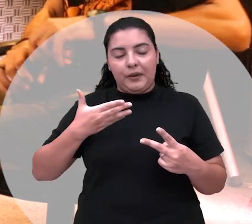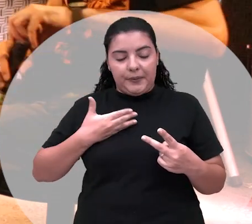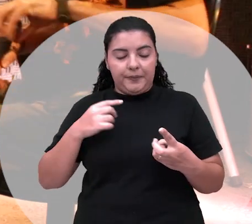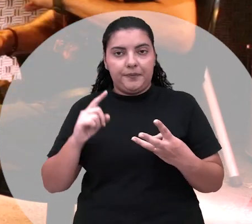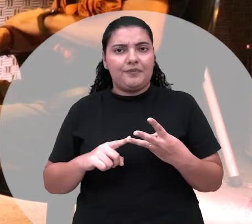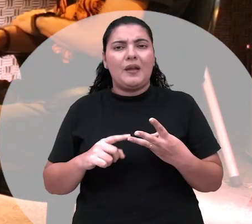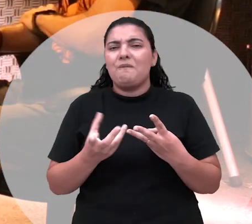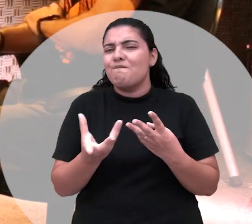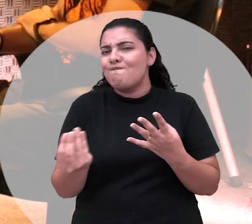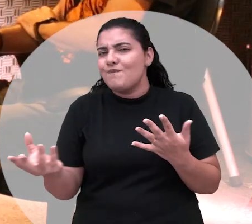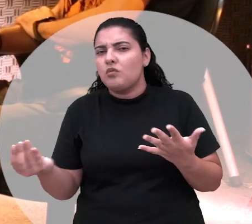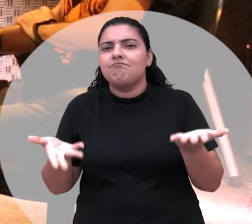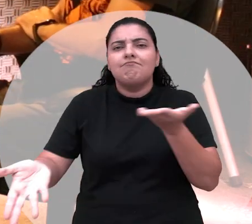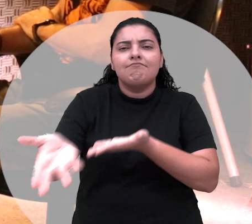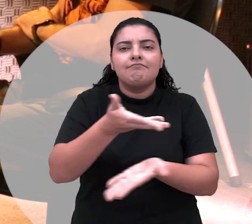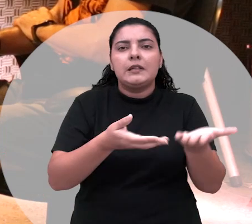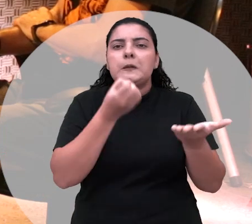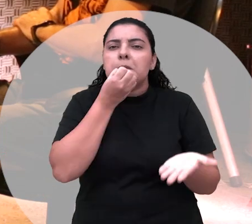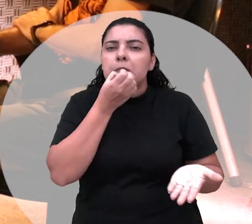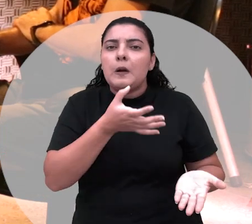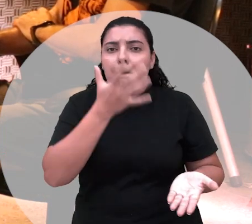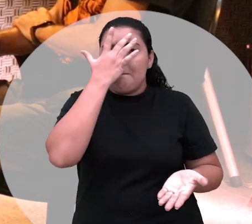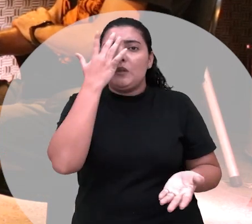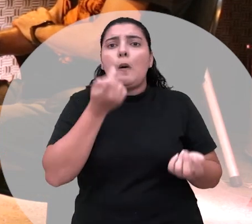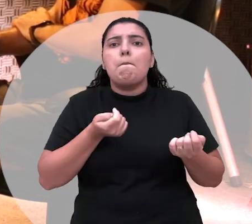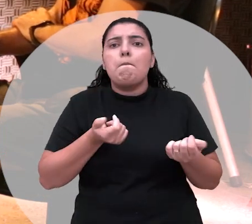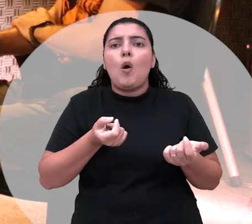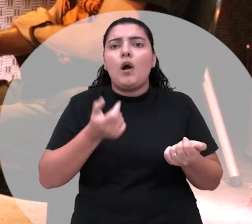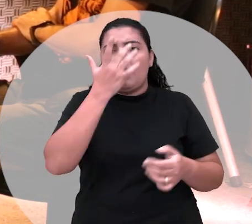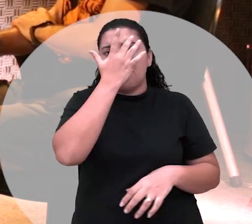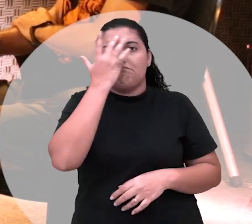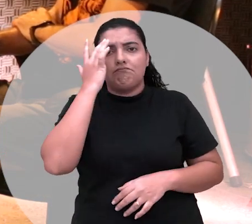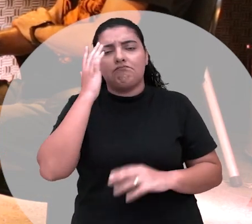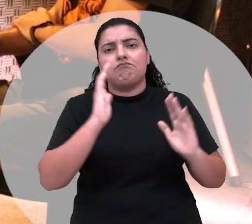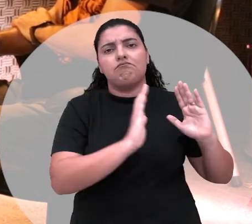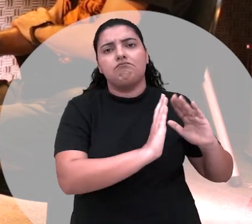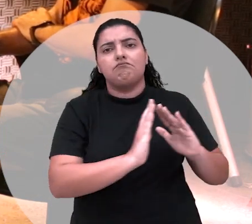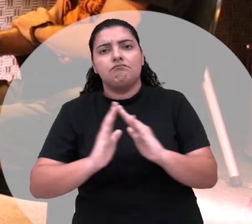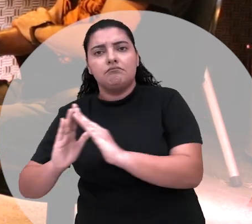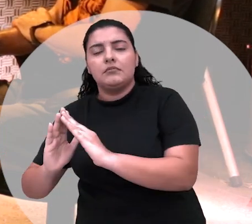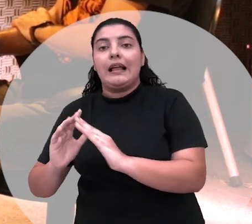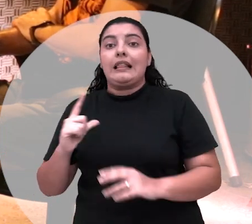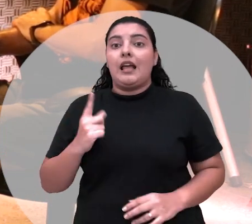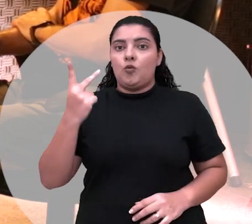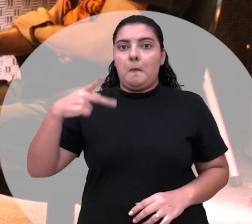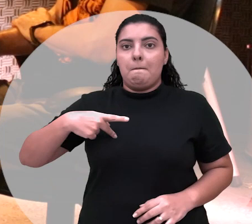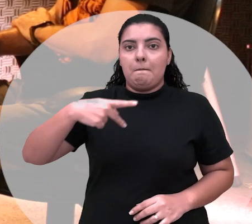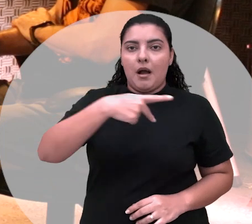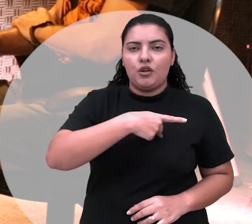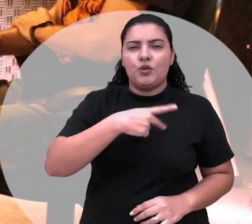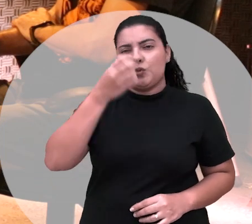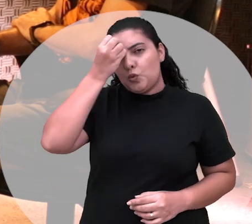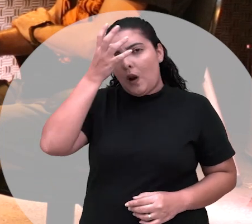então a gente se entende bem apesar da minha rua não ter muita gente e tem um um pastor que eu não